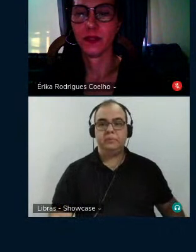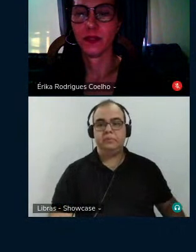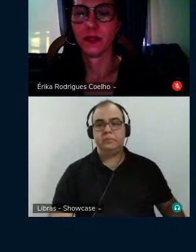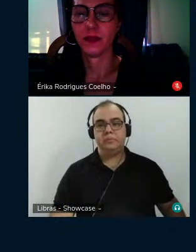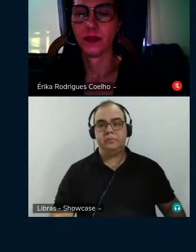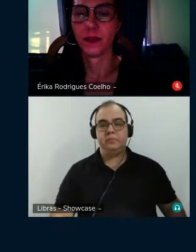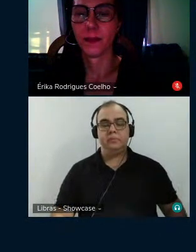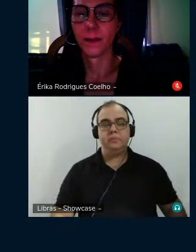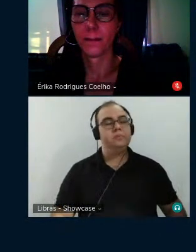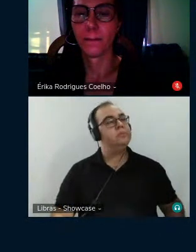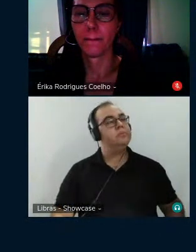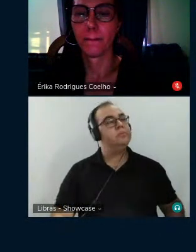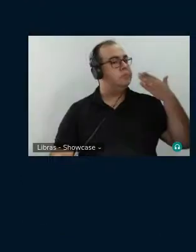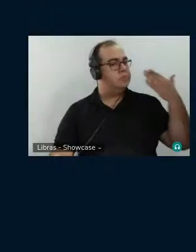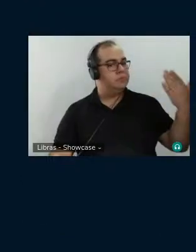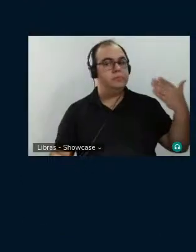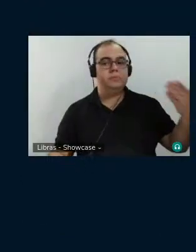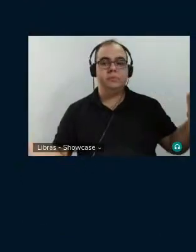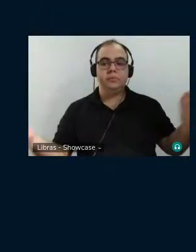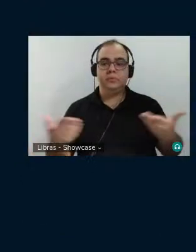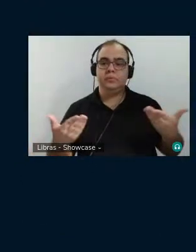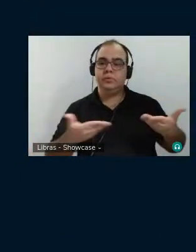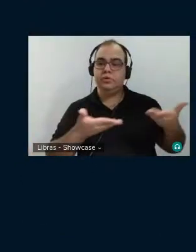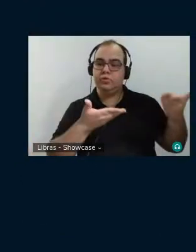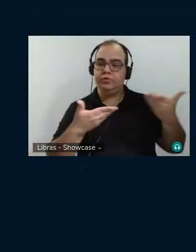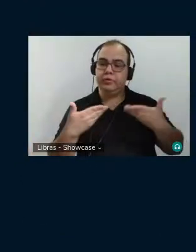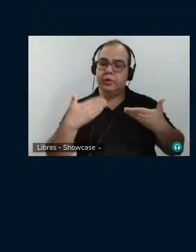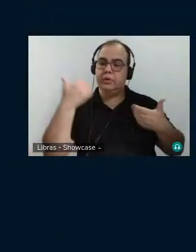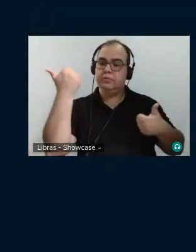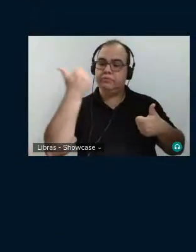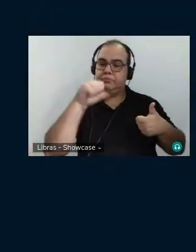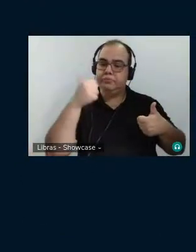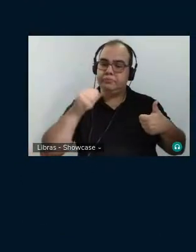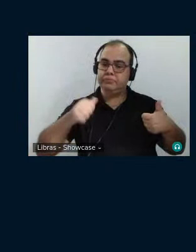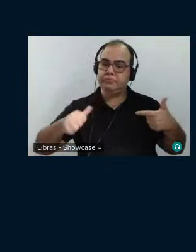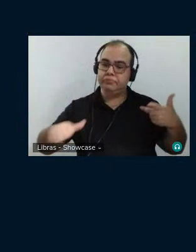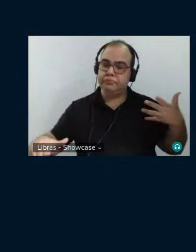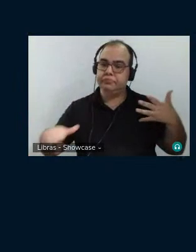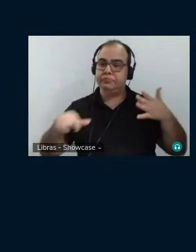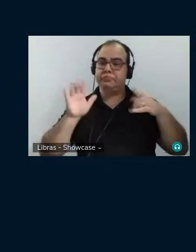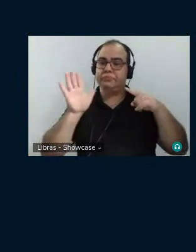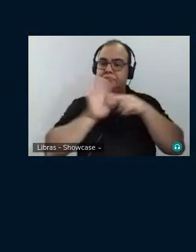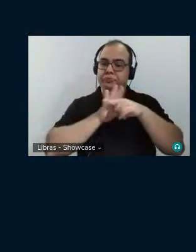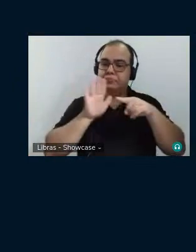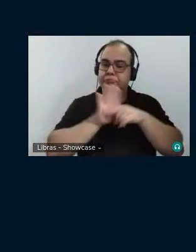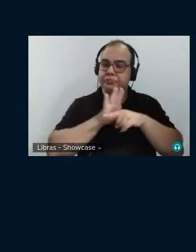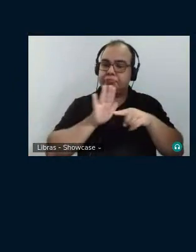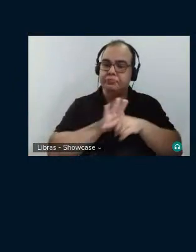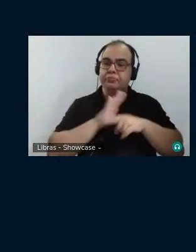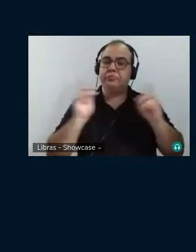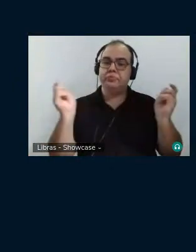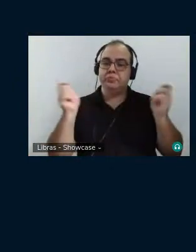Obrigada, Érica. Eu vou convidar os avaliadores para fazerem as questões, as arguições.